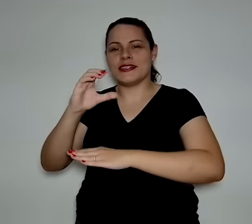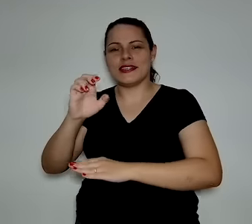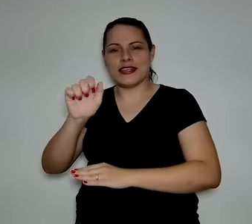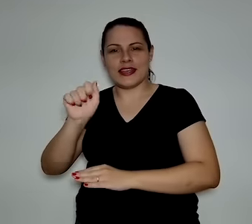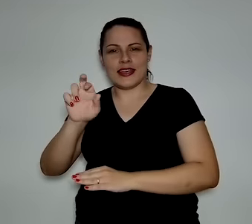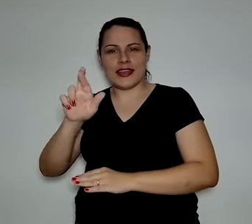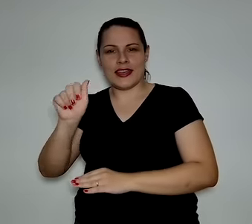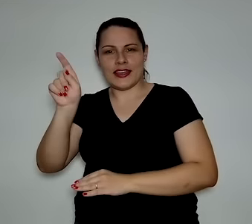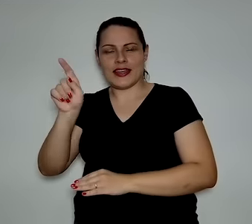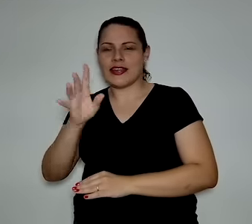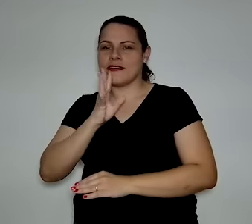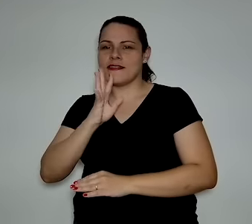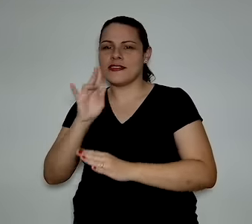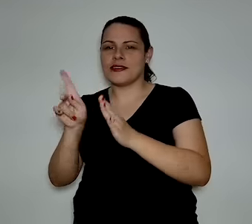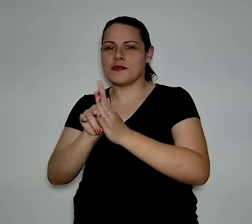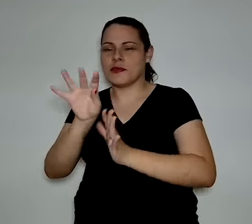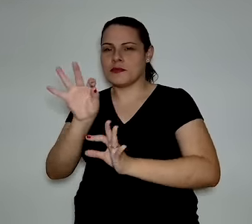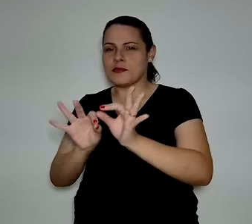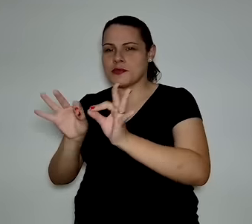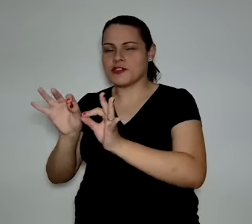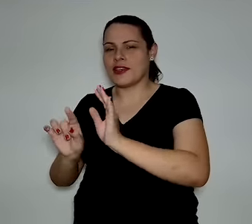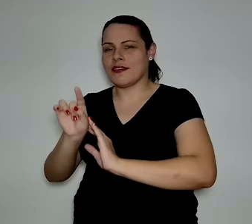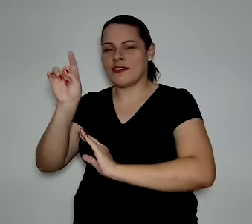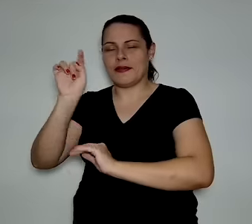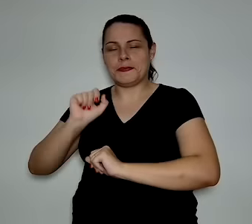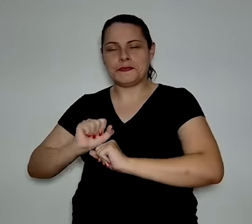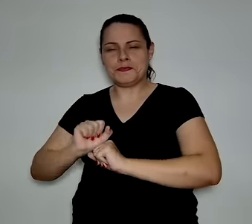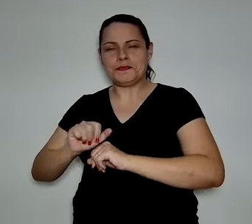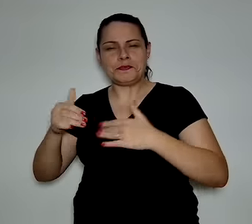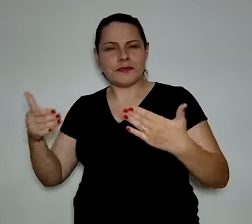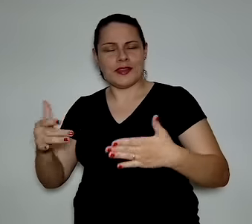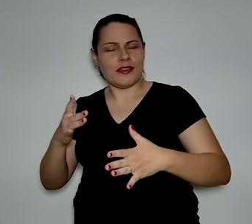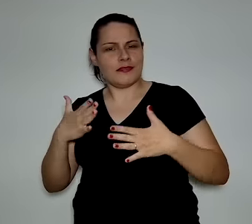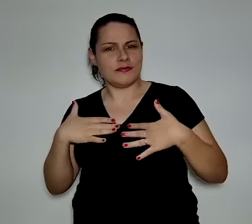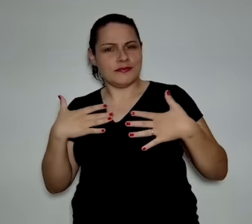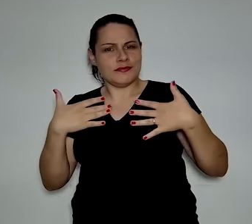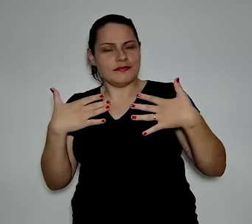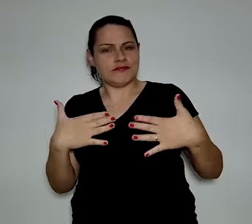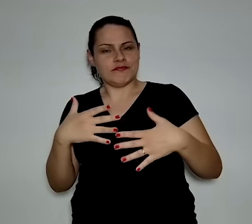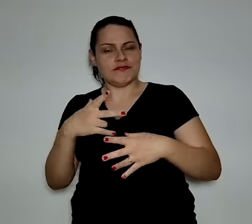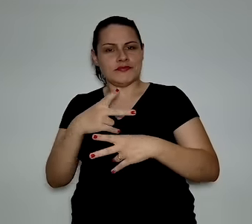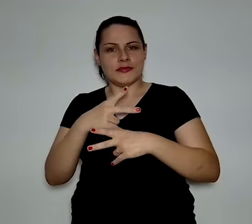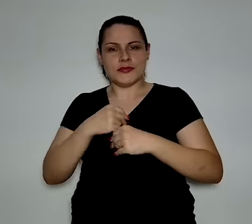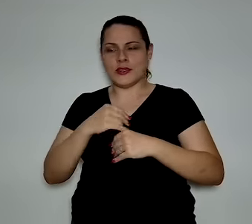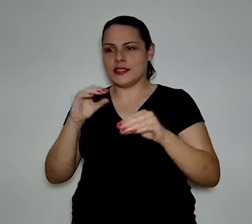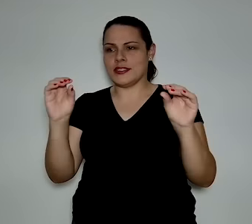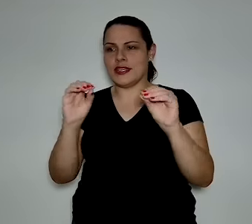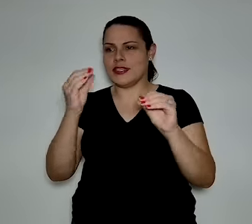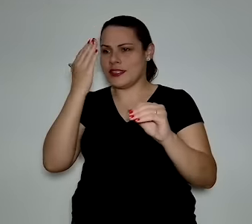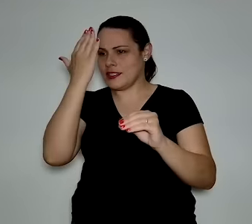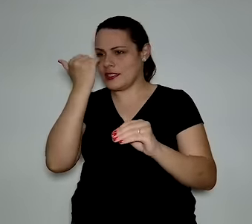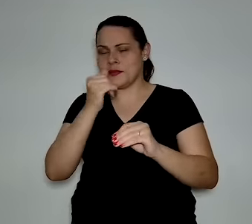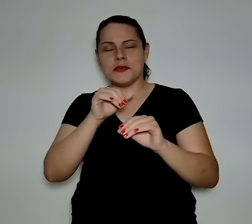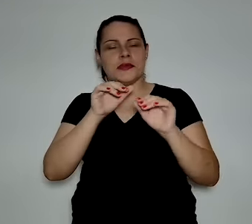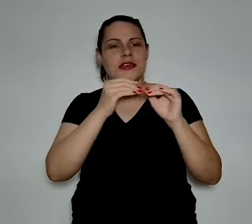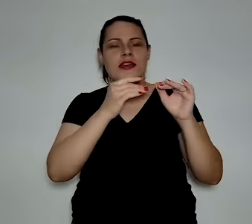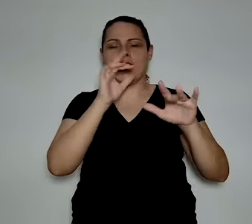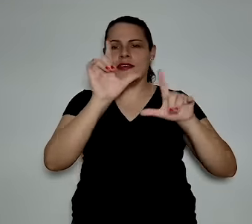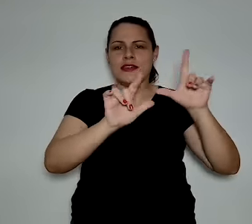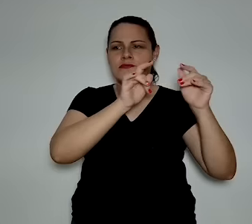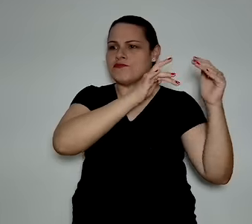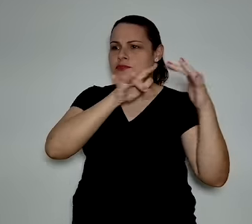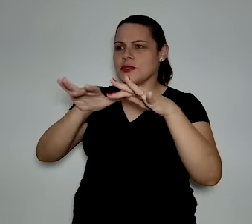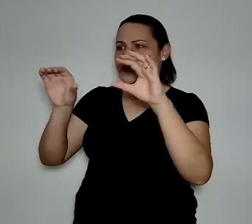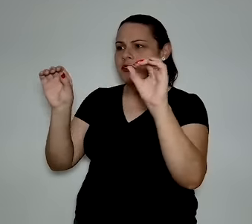e conhecer o projeto lá de P100. E, de repente, sem ninguém saber, sem a